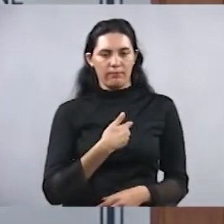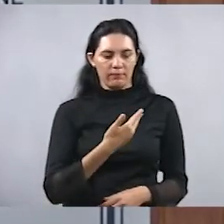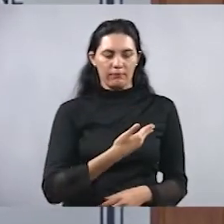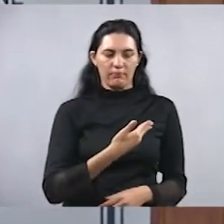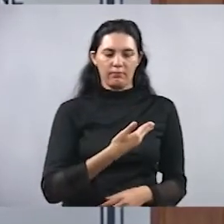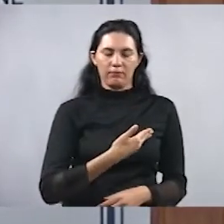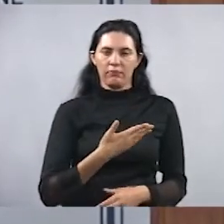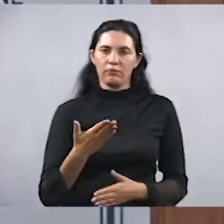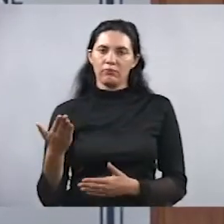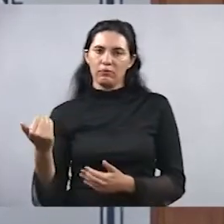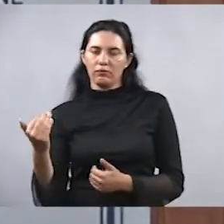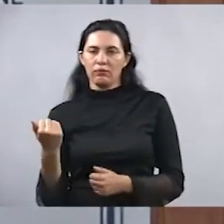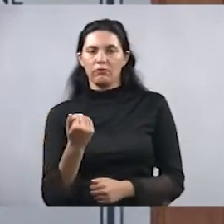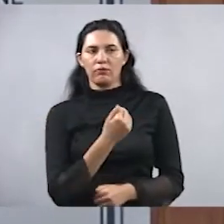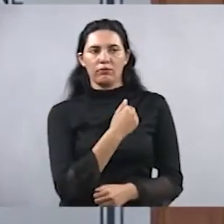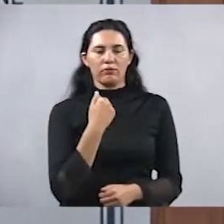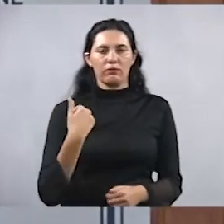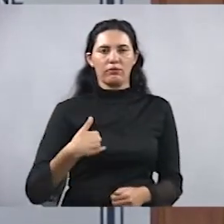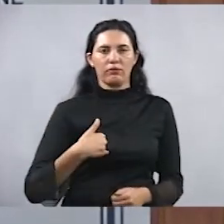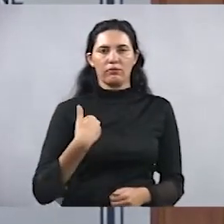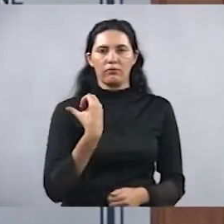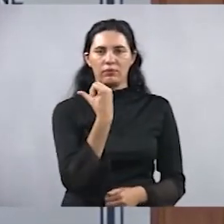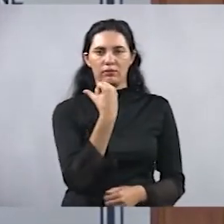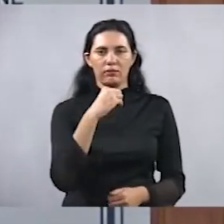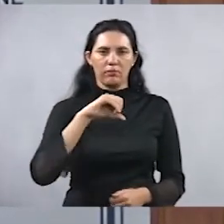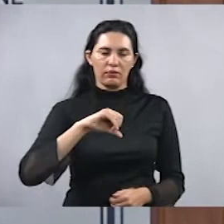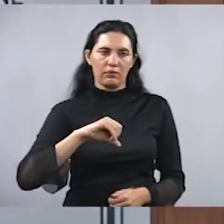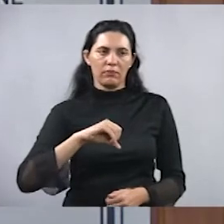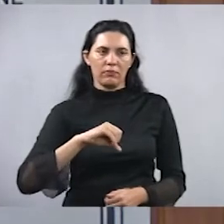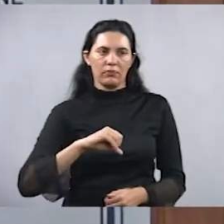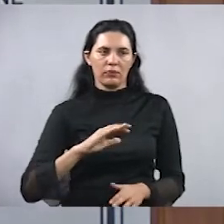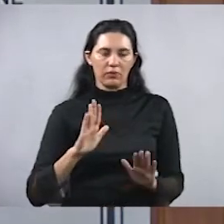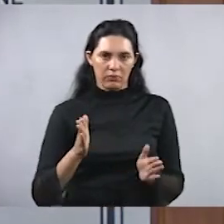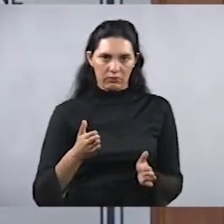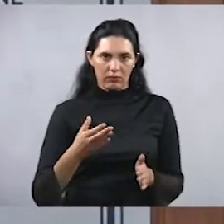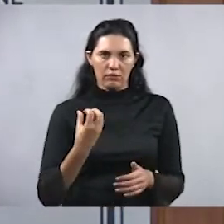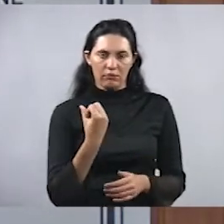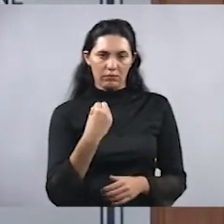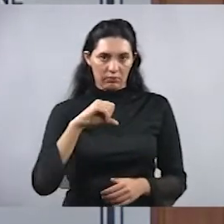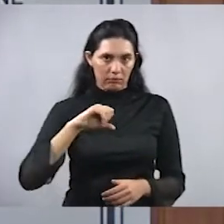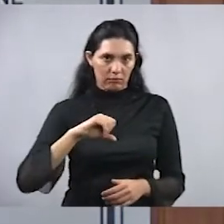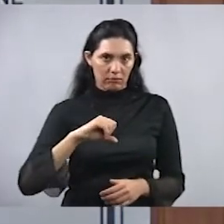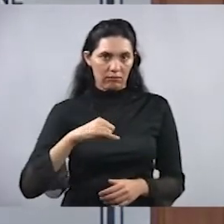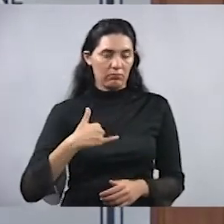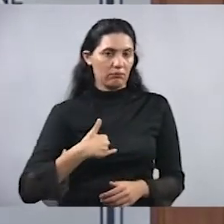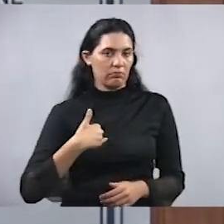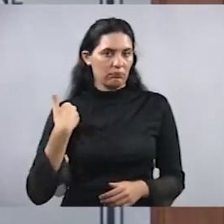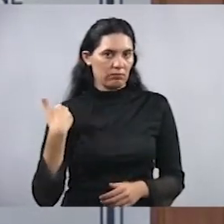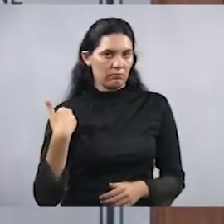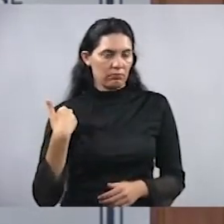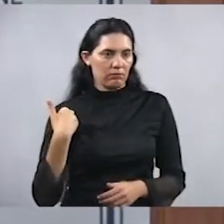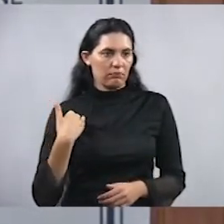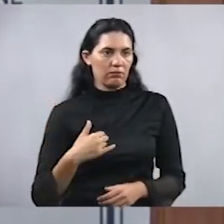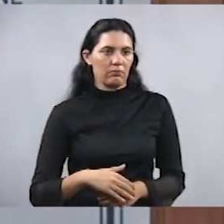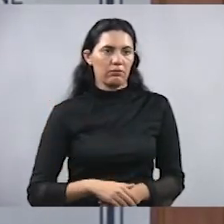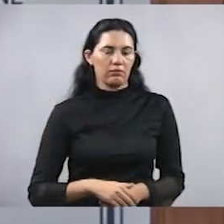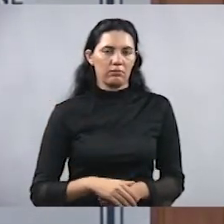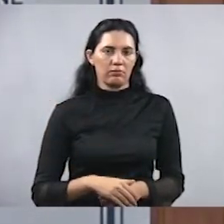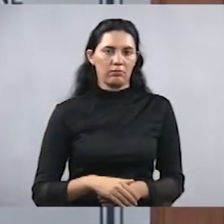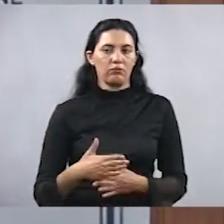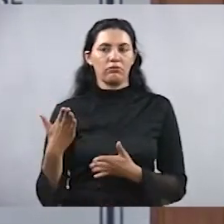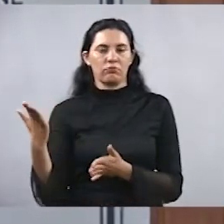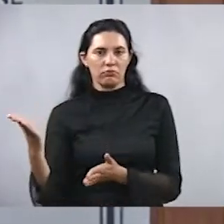precocemente, ele nos deixou aqui aos 69 anos, porque hoje 69 anos, senhor presidente, é uma